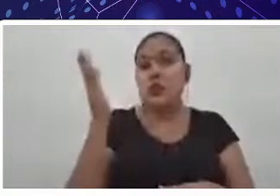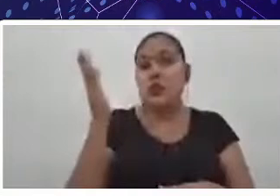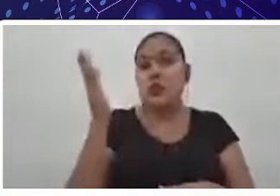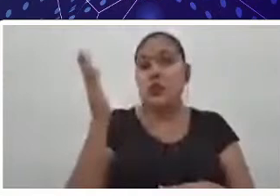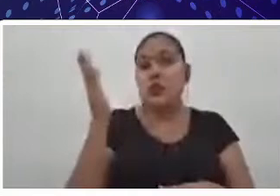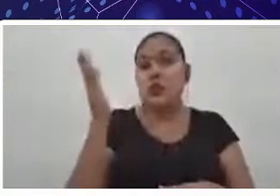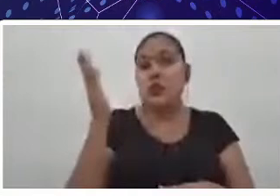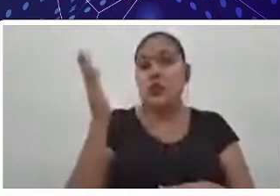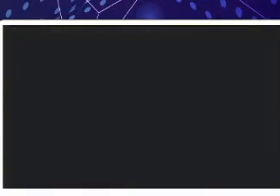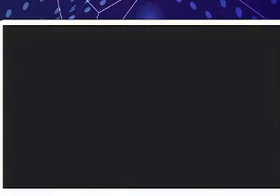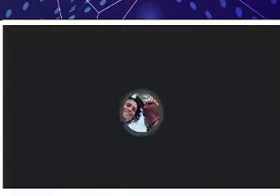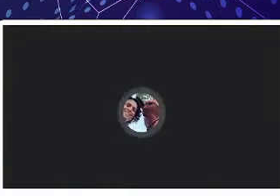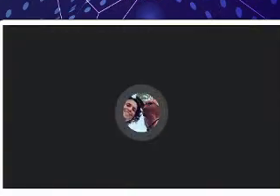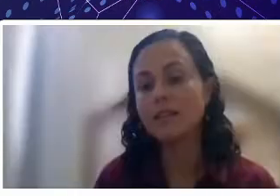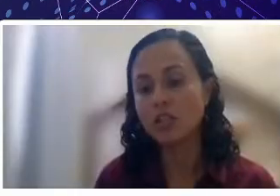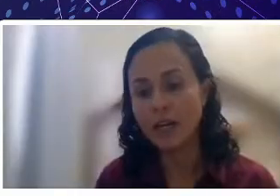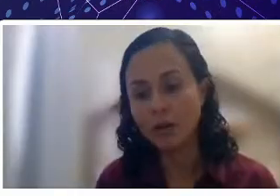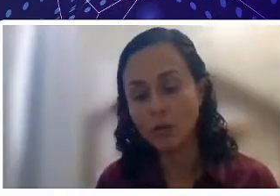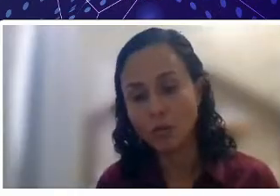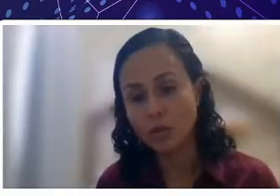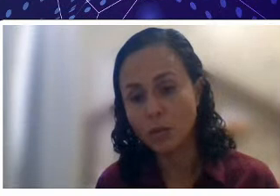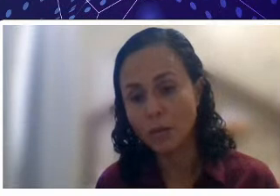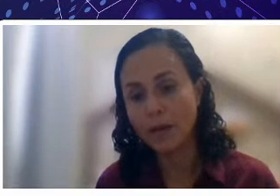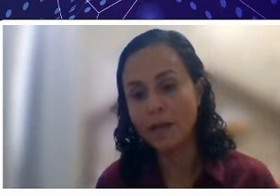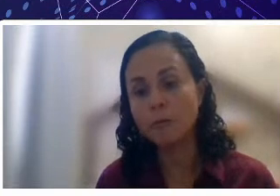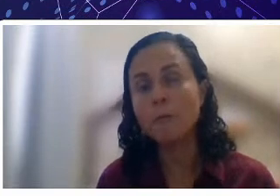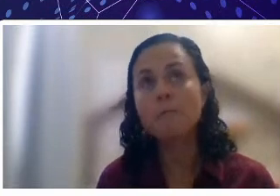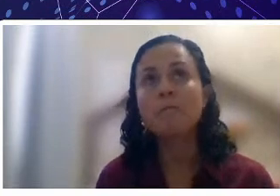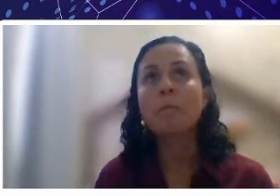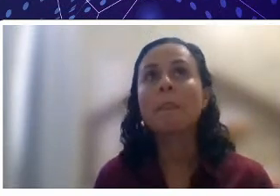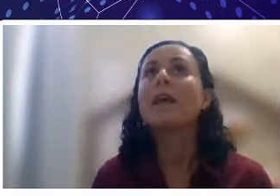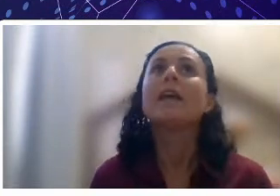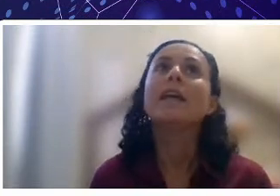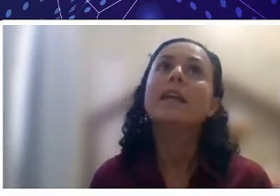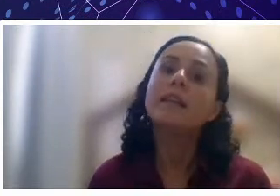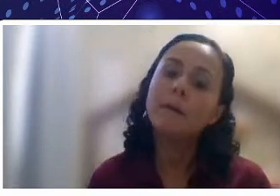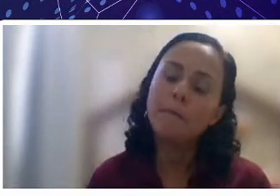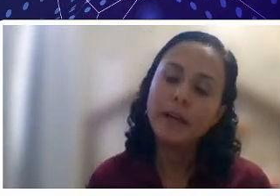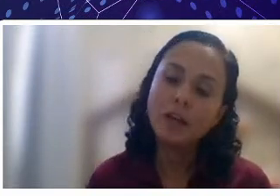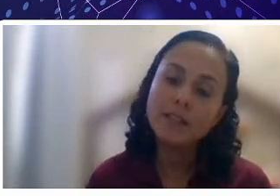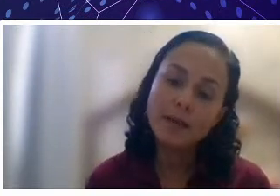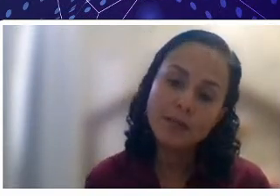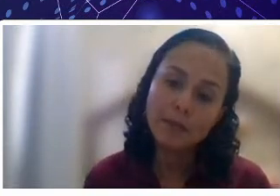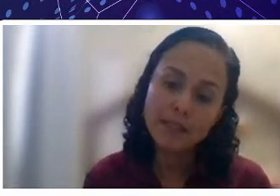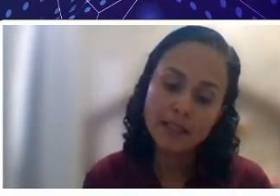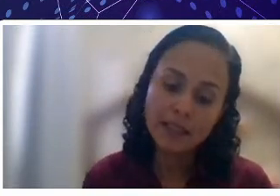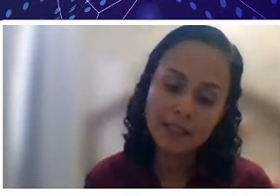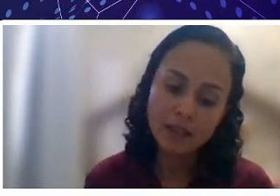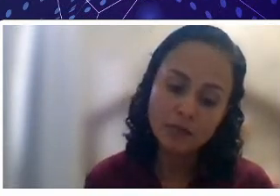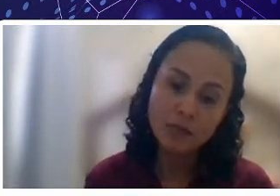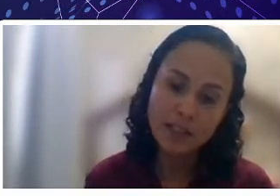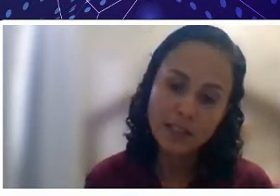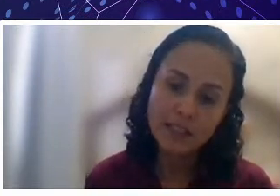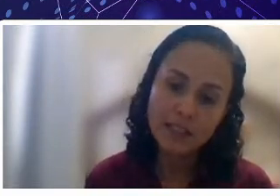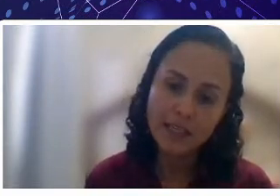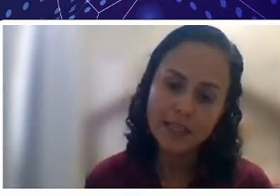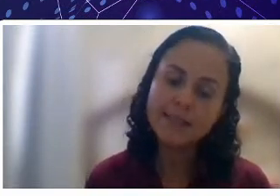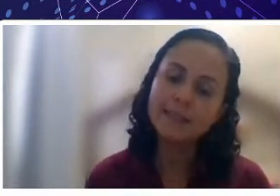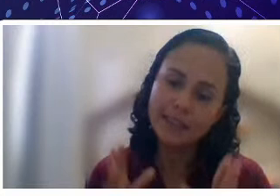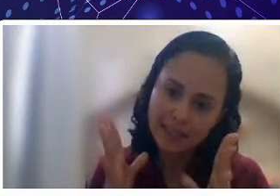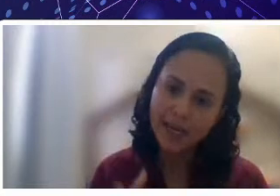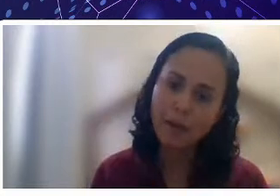supervisionado obrigatório, que eles fazem já no último período, e também nós temos a apresentação dos